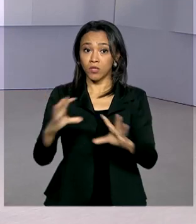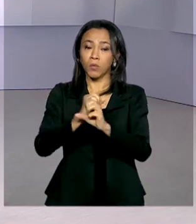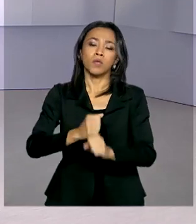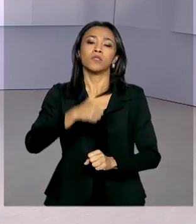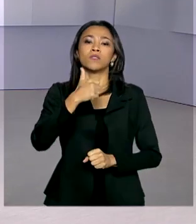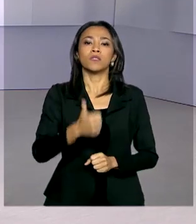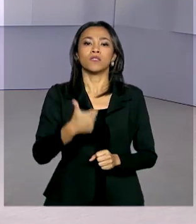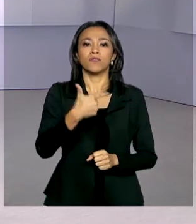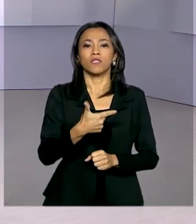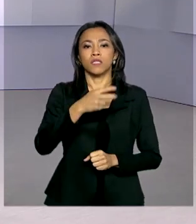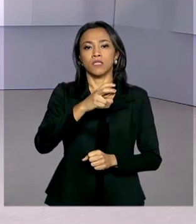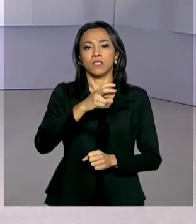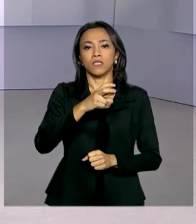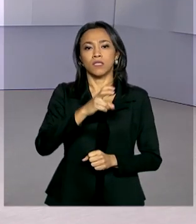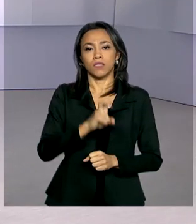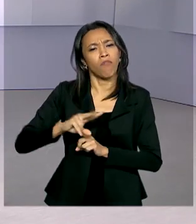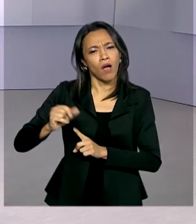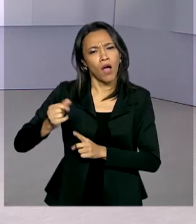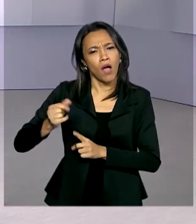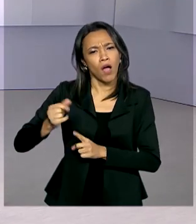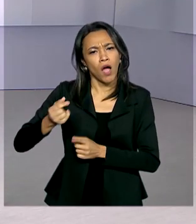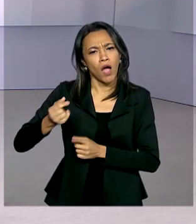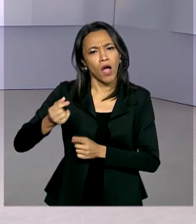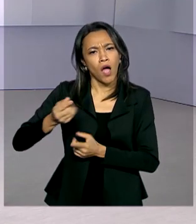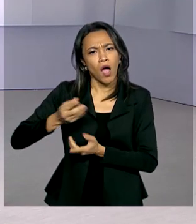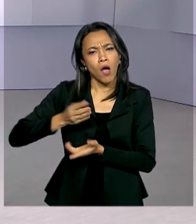bilhões. O